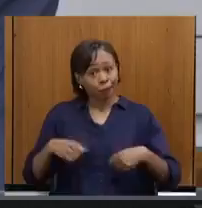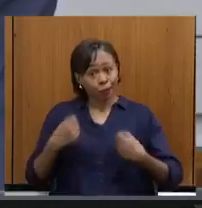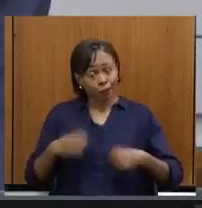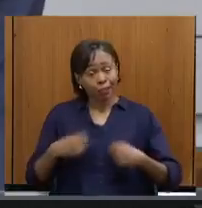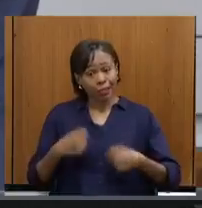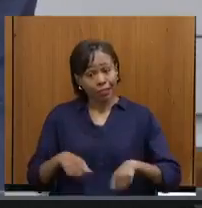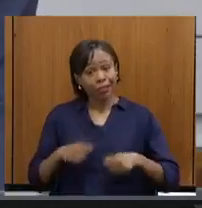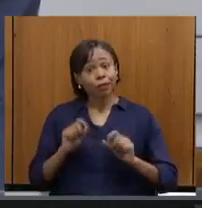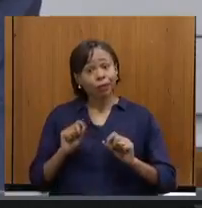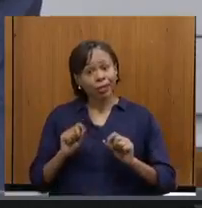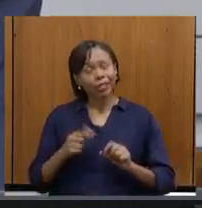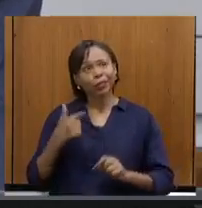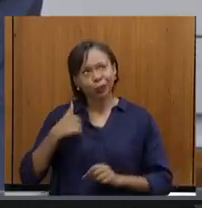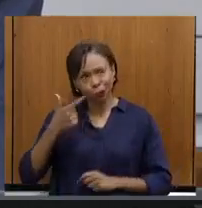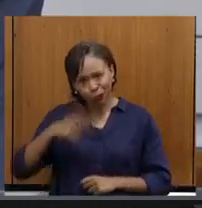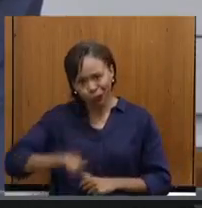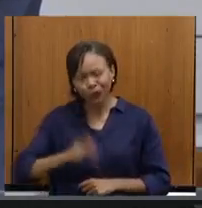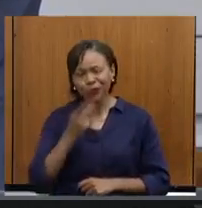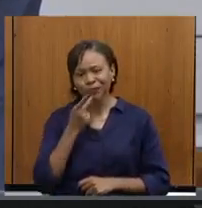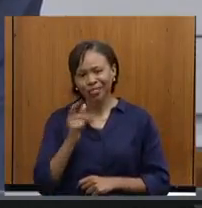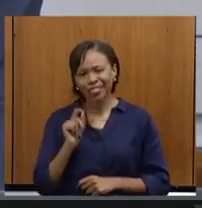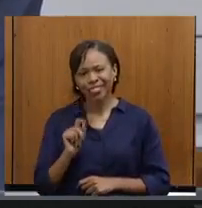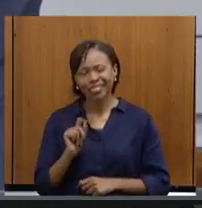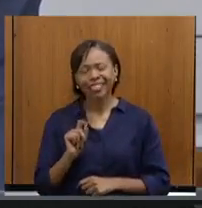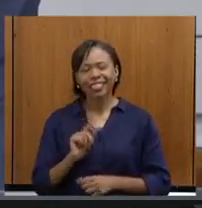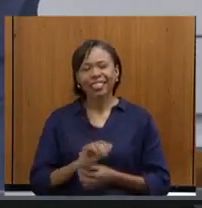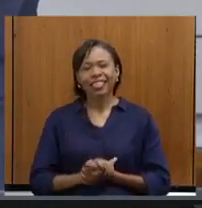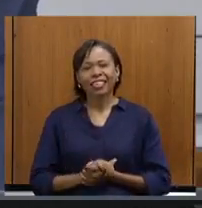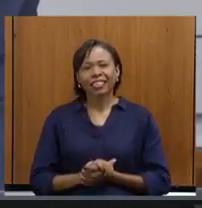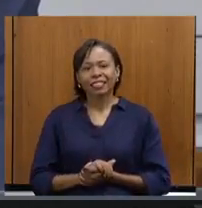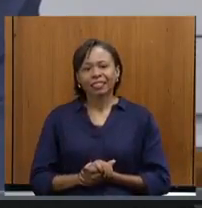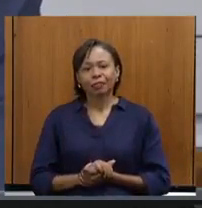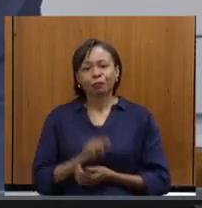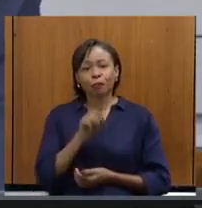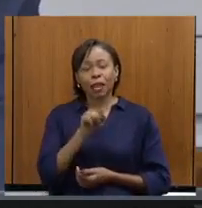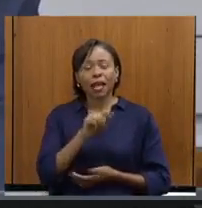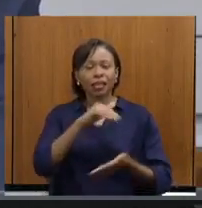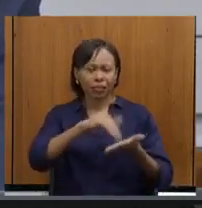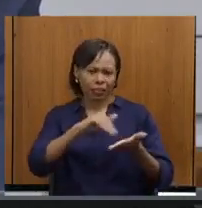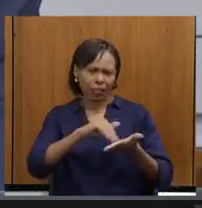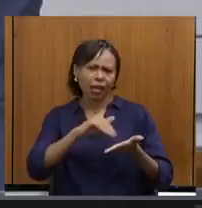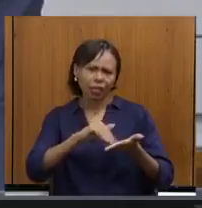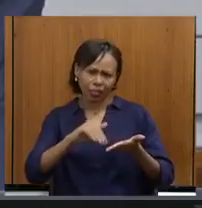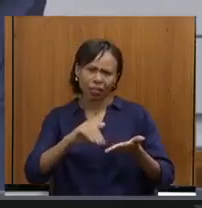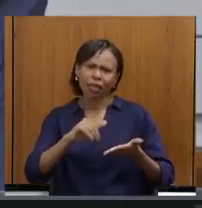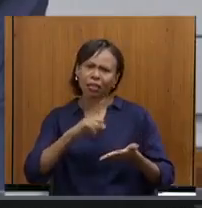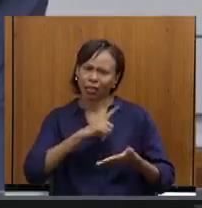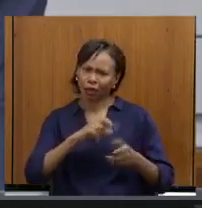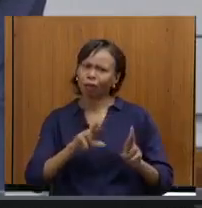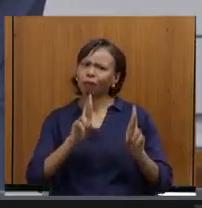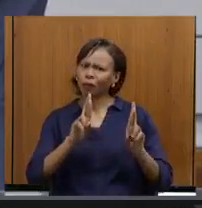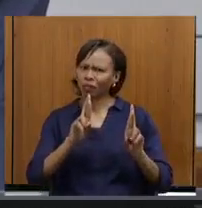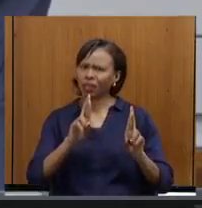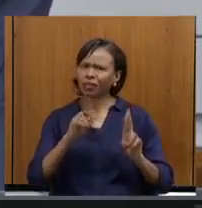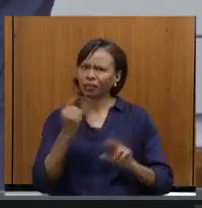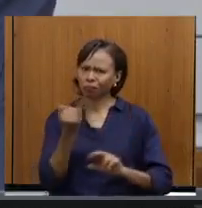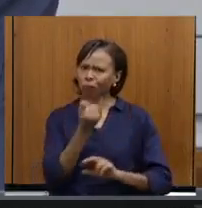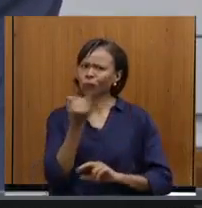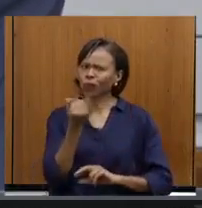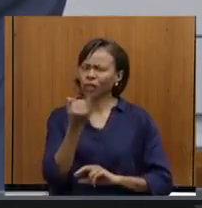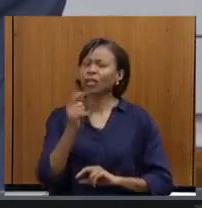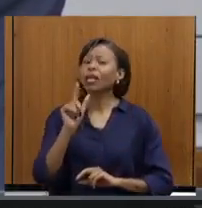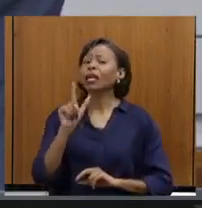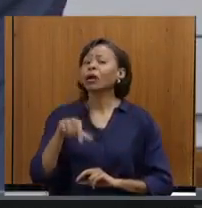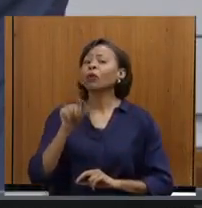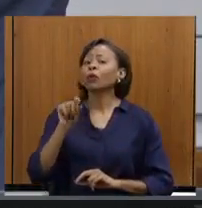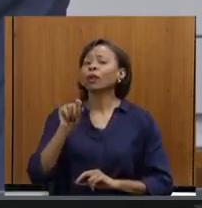realmente eu volto a insistir nessa tecla e a secretaria tem um papel muito importante nisso, que é de fazer aquele